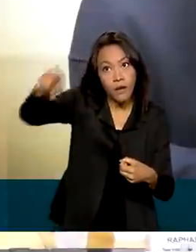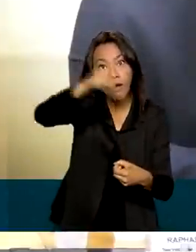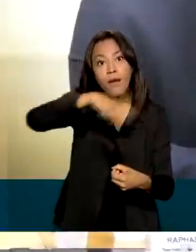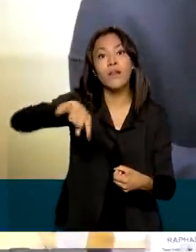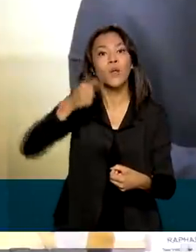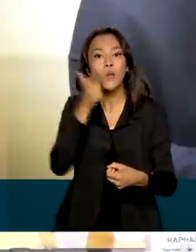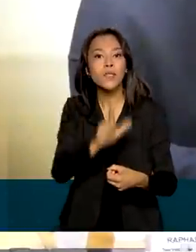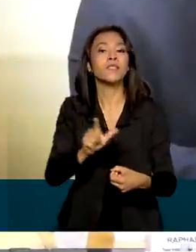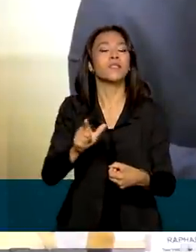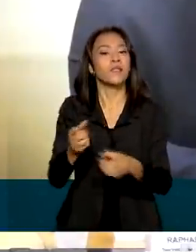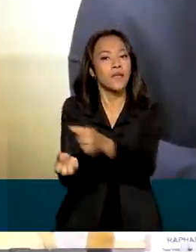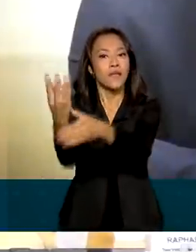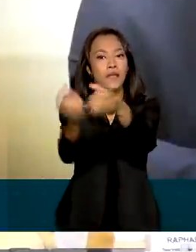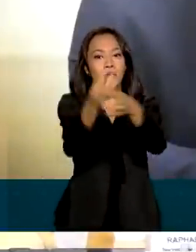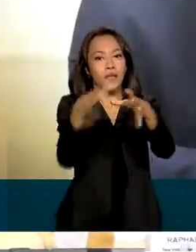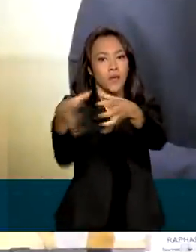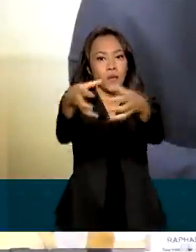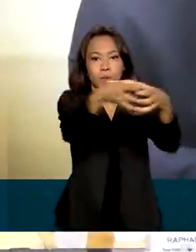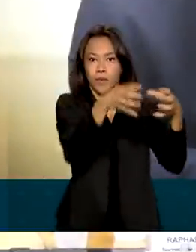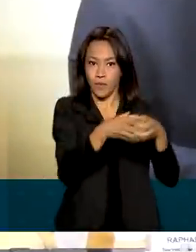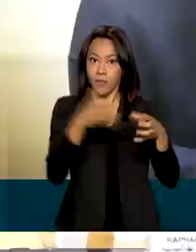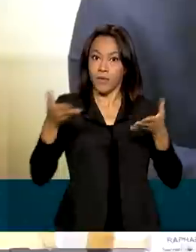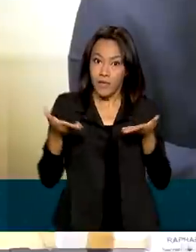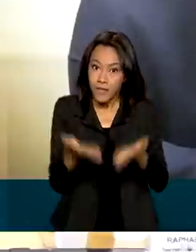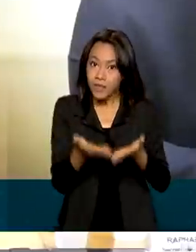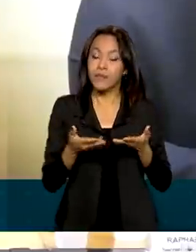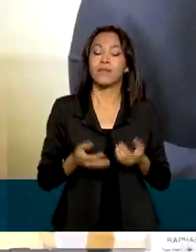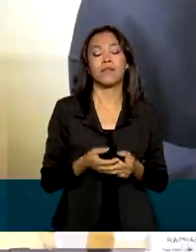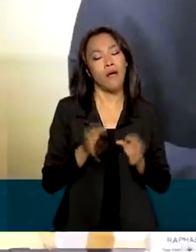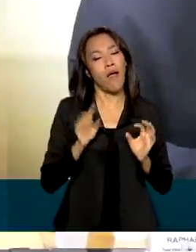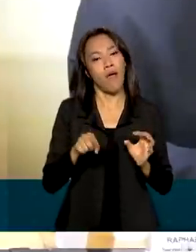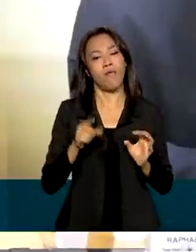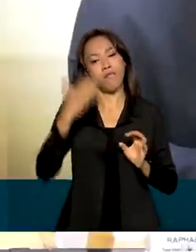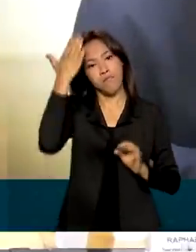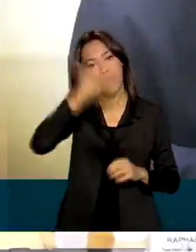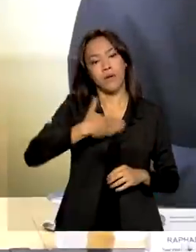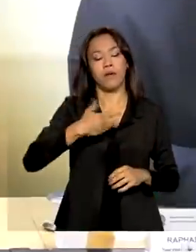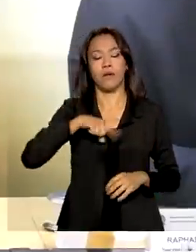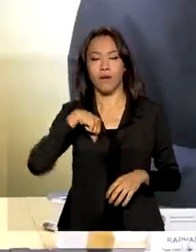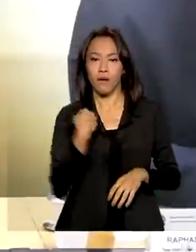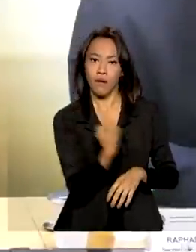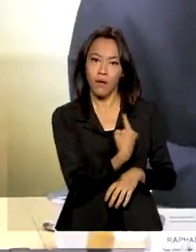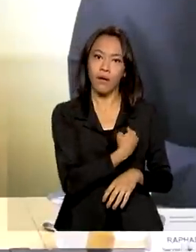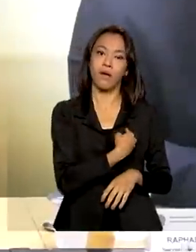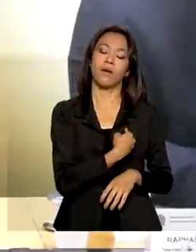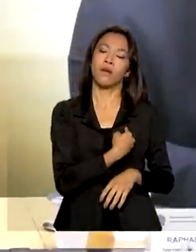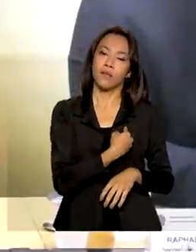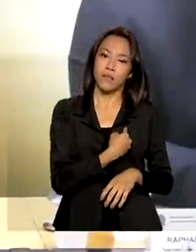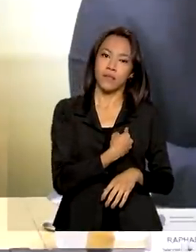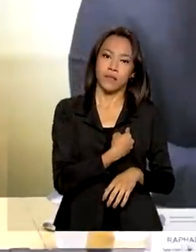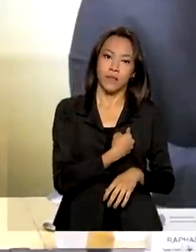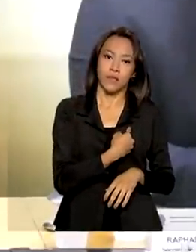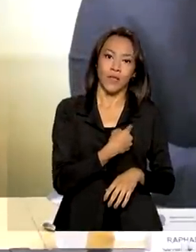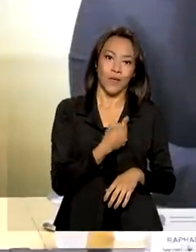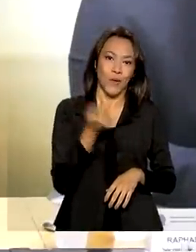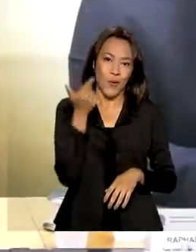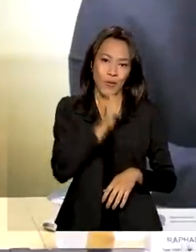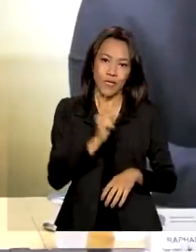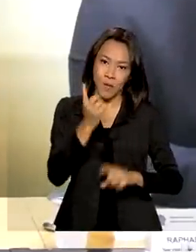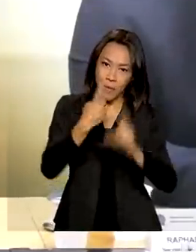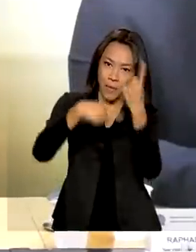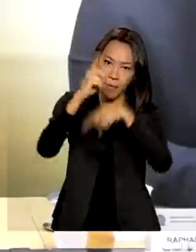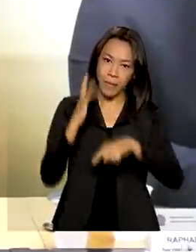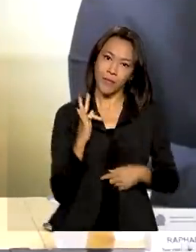essa nova realidade para sistema de saúde, é uma sinalização concreta do que nós podemos ter no futuro da